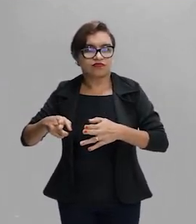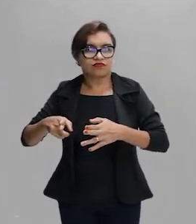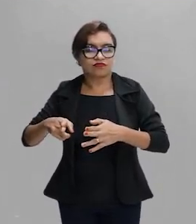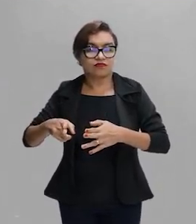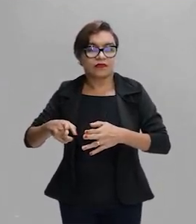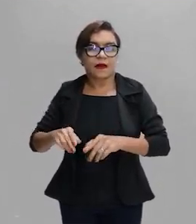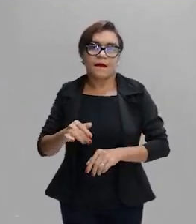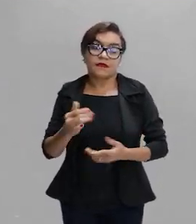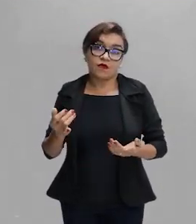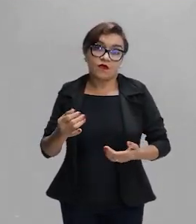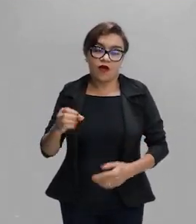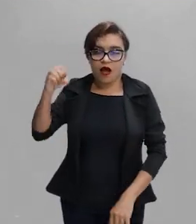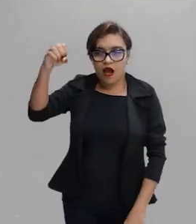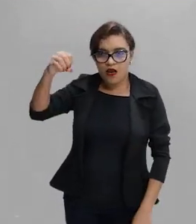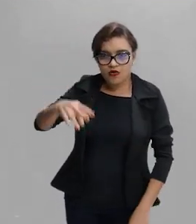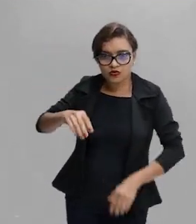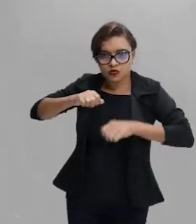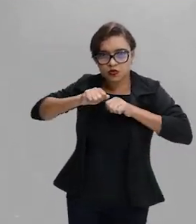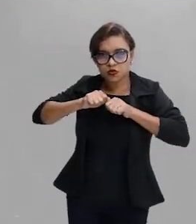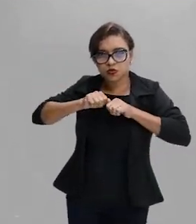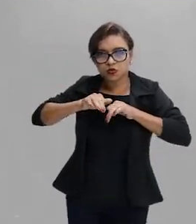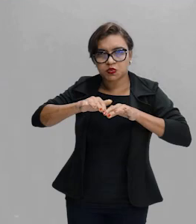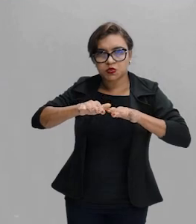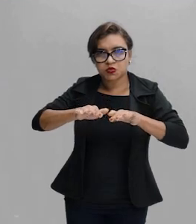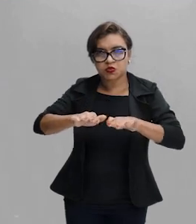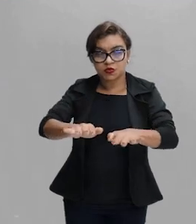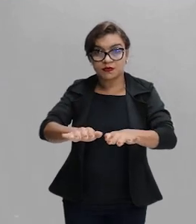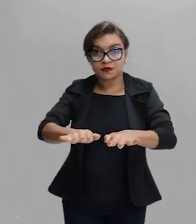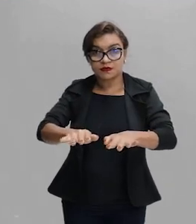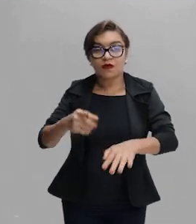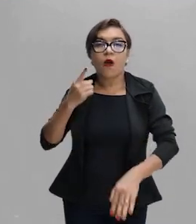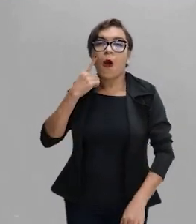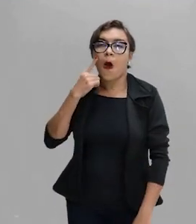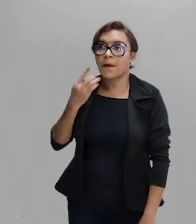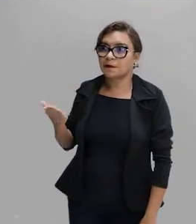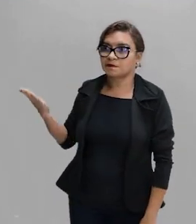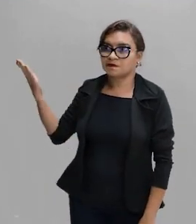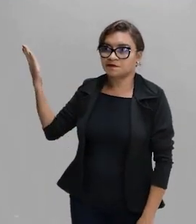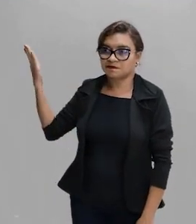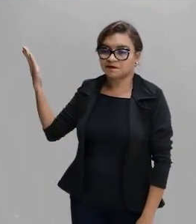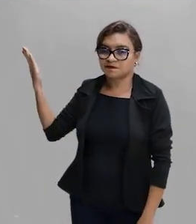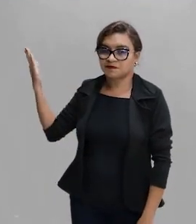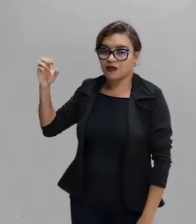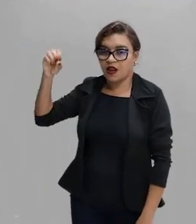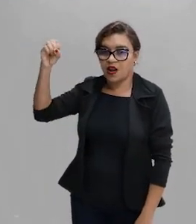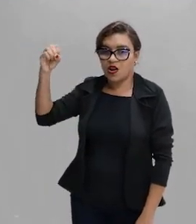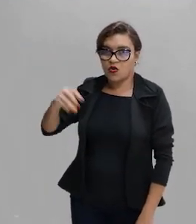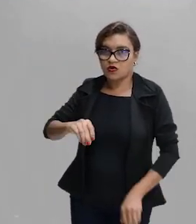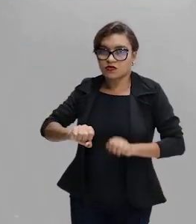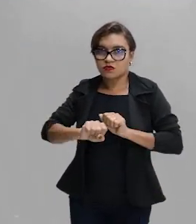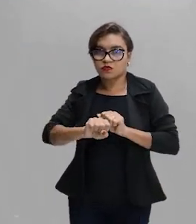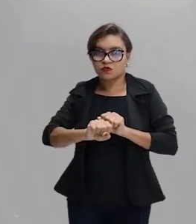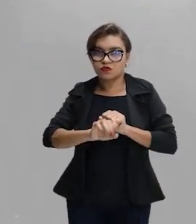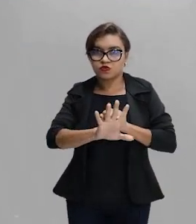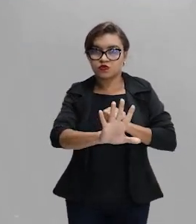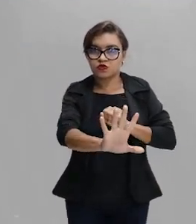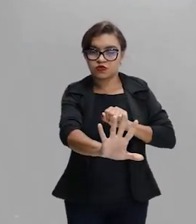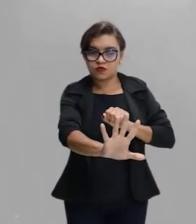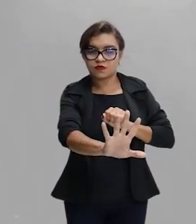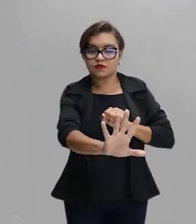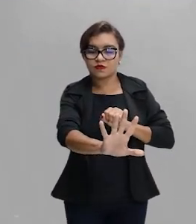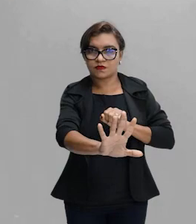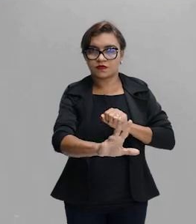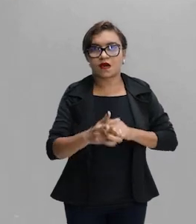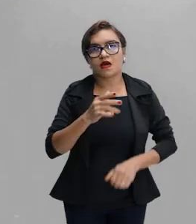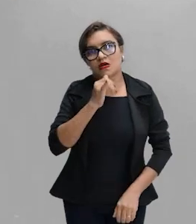a dispersão da luz, por exemplo, como está aparecendo aqui na figura, é um exemplo de um sistema refrator. É um